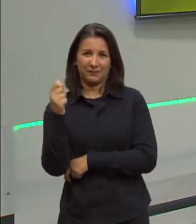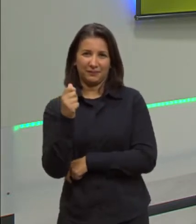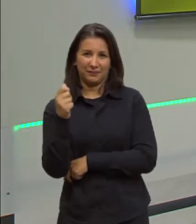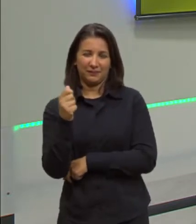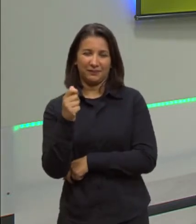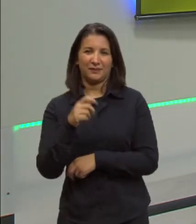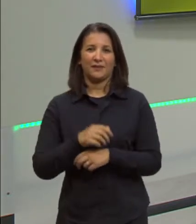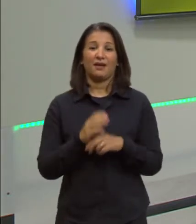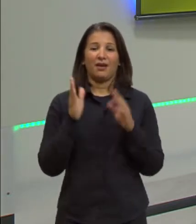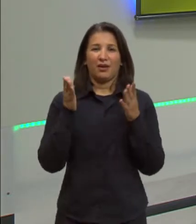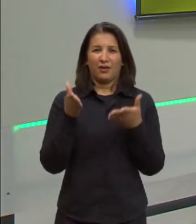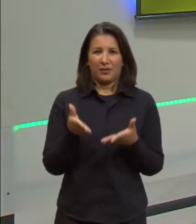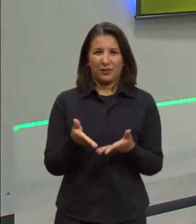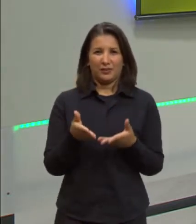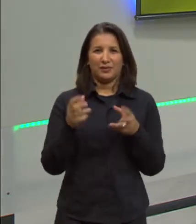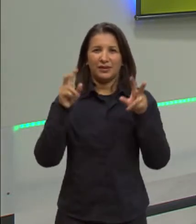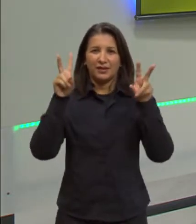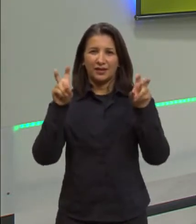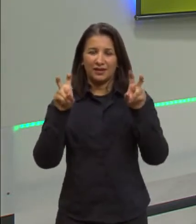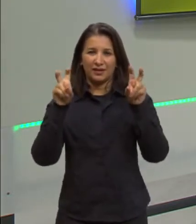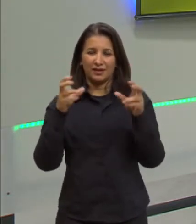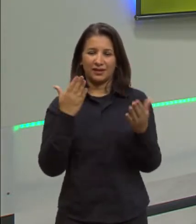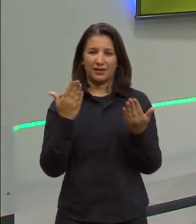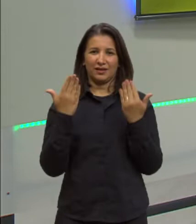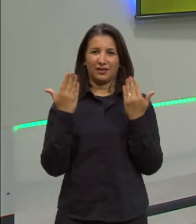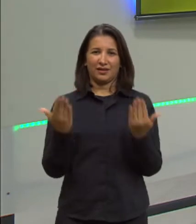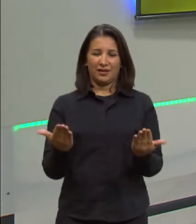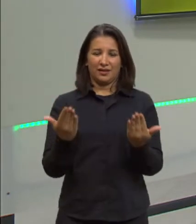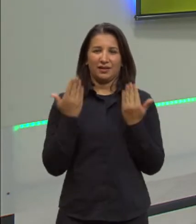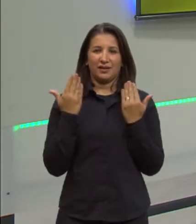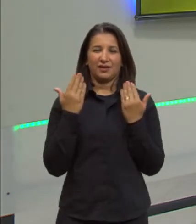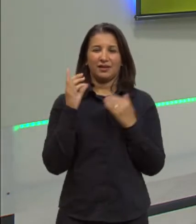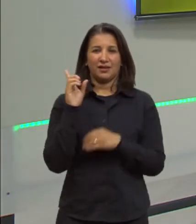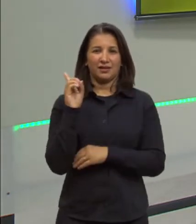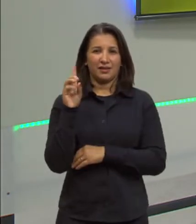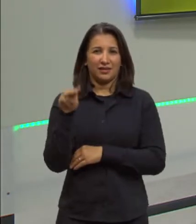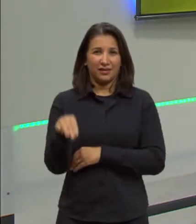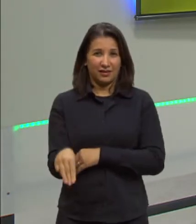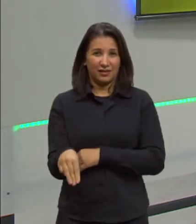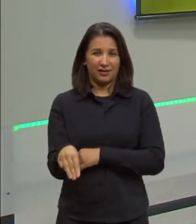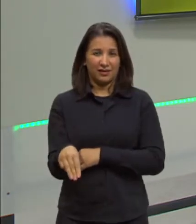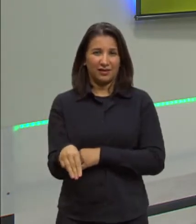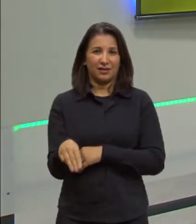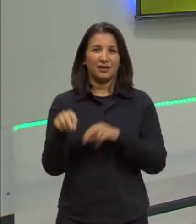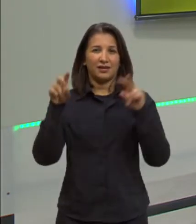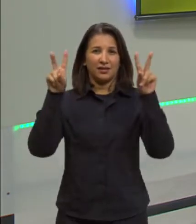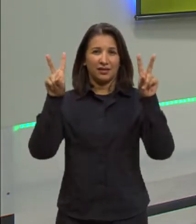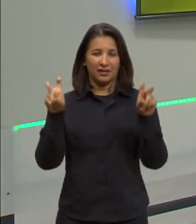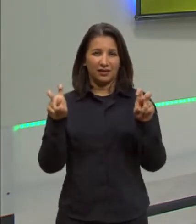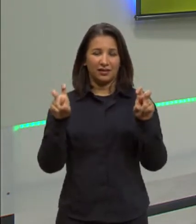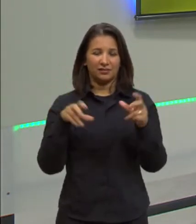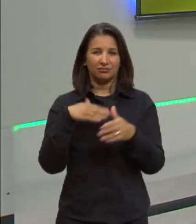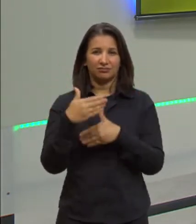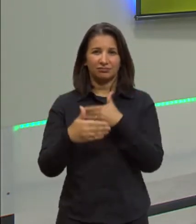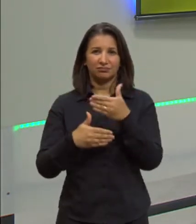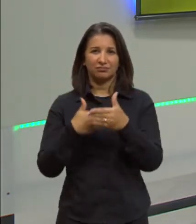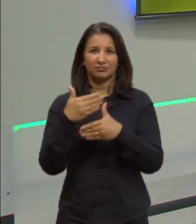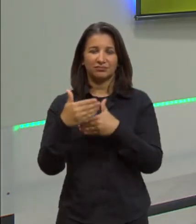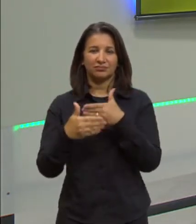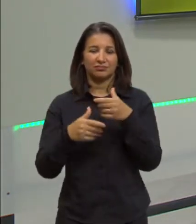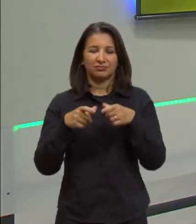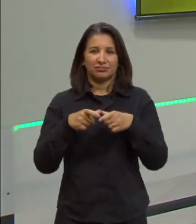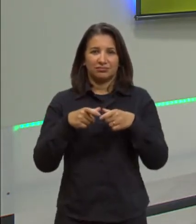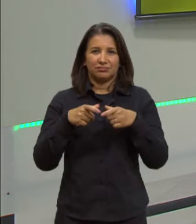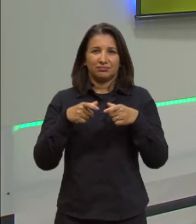hoje nosso assunto é termodinâmica e nós vamos falar sobre os processos de dilatação dos